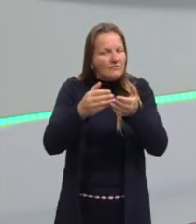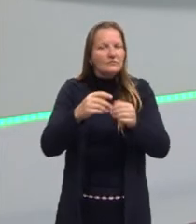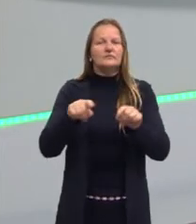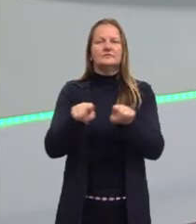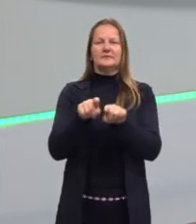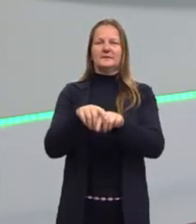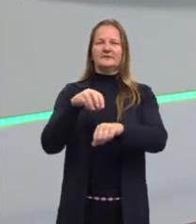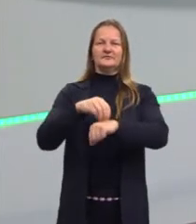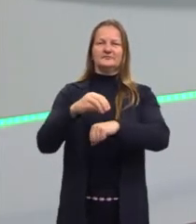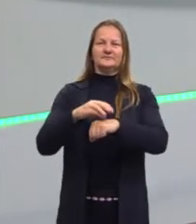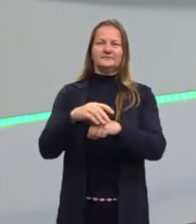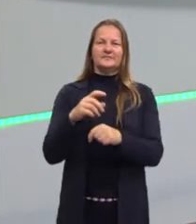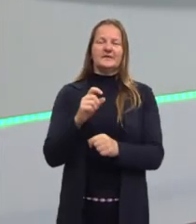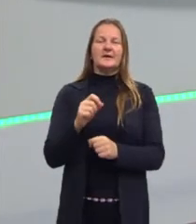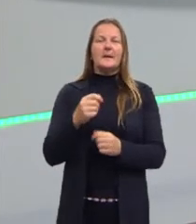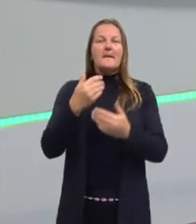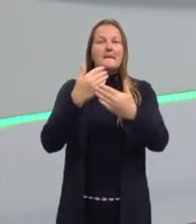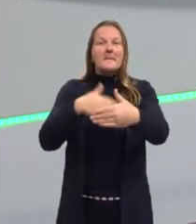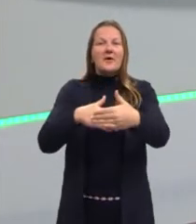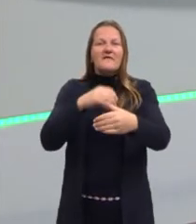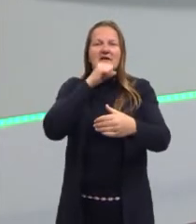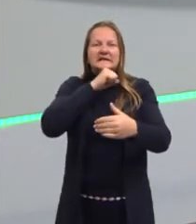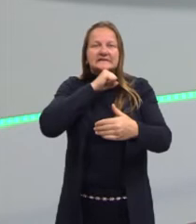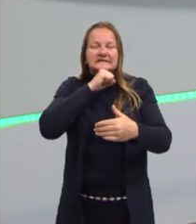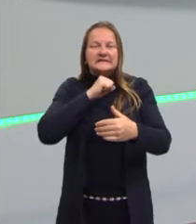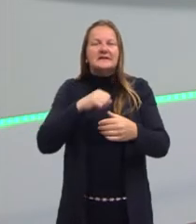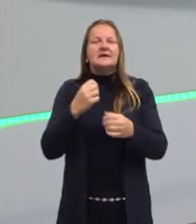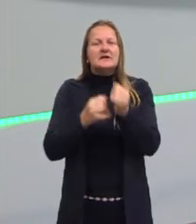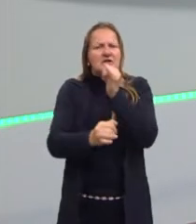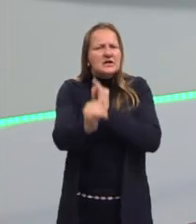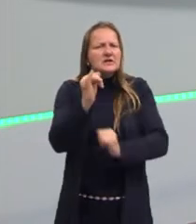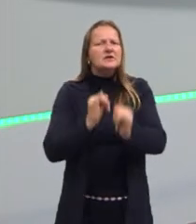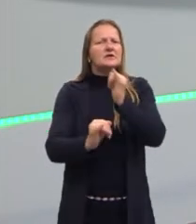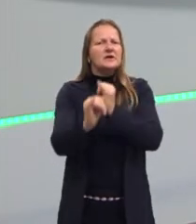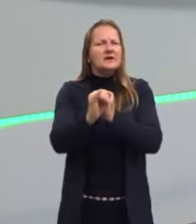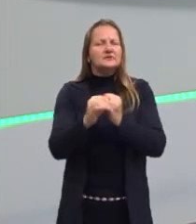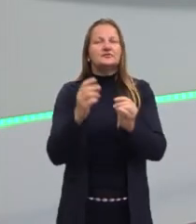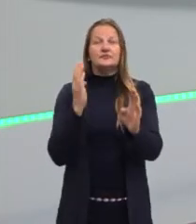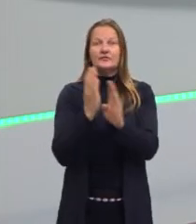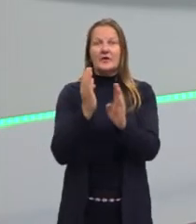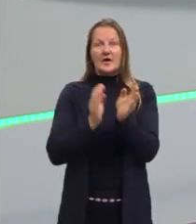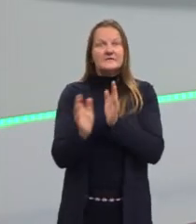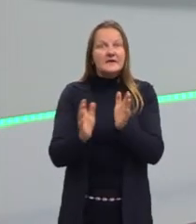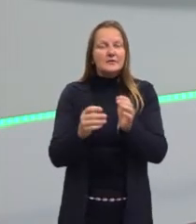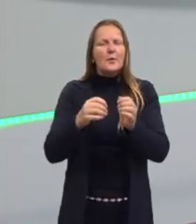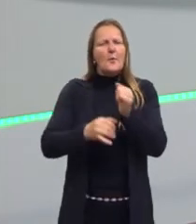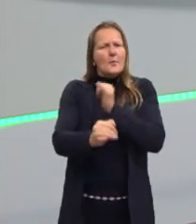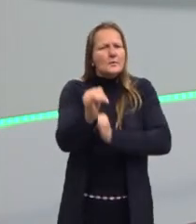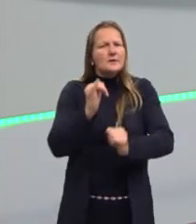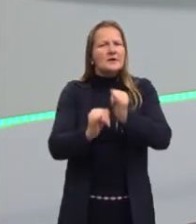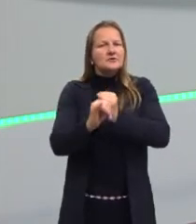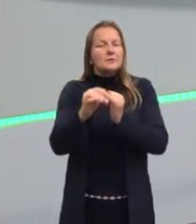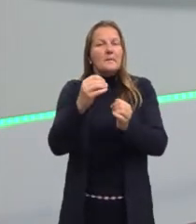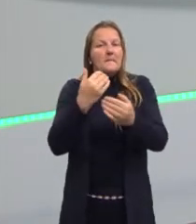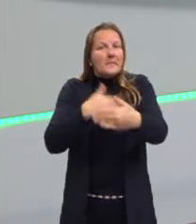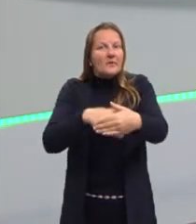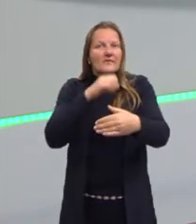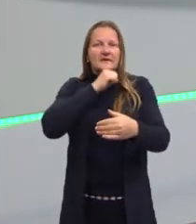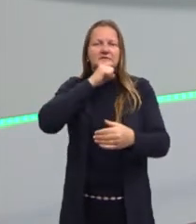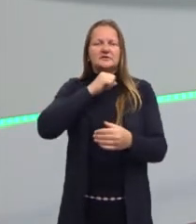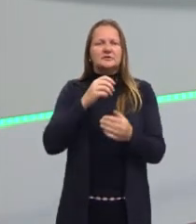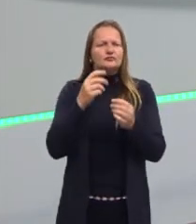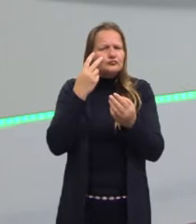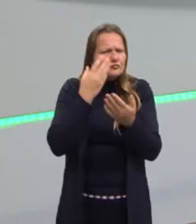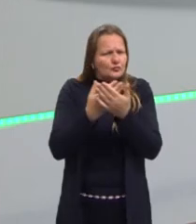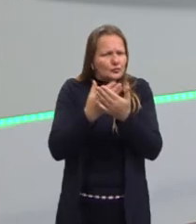também, procure as provas antigas. Busque na internet, busque onde você tiver acesso. As provas, as questões antigas e as provas e